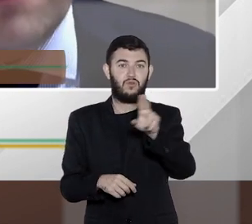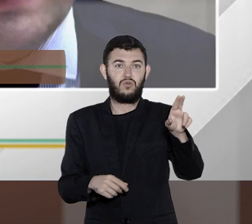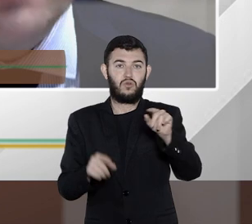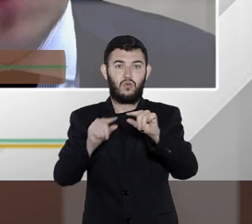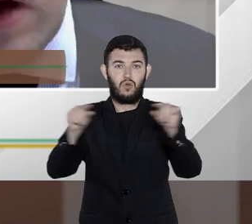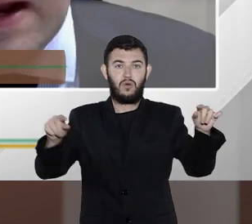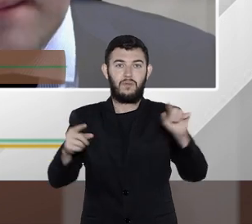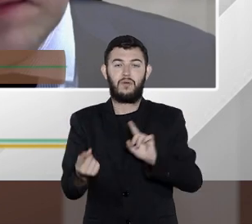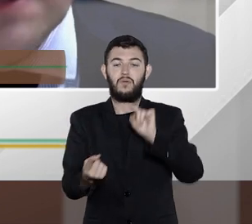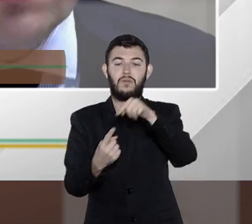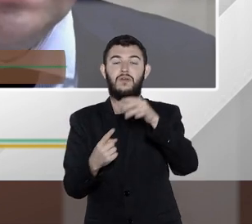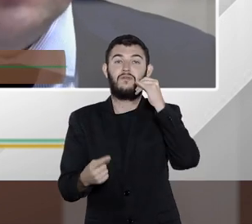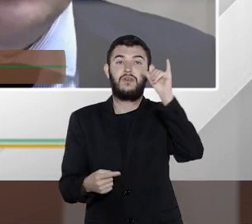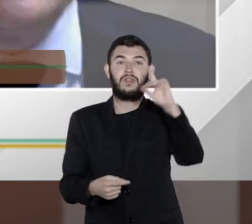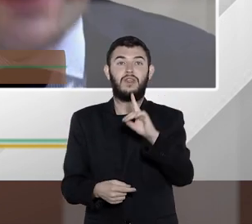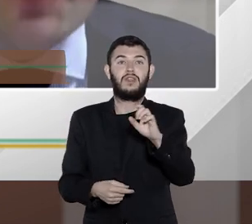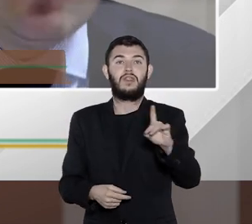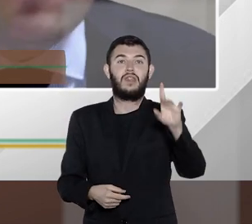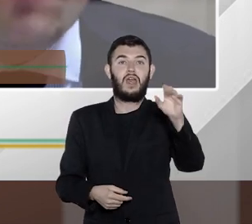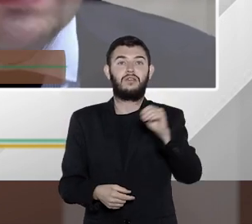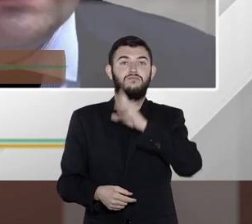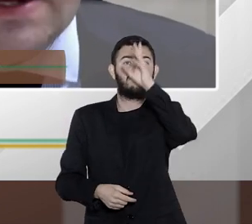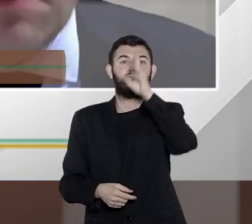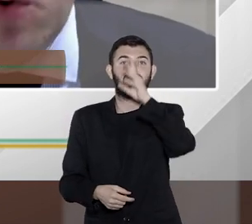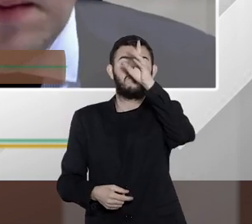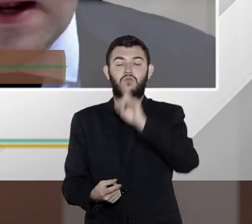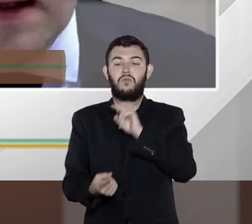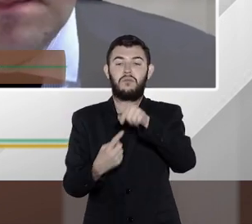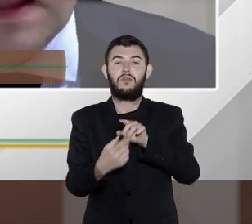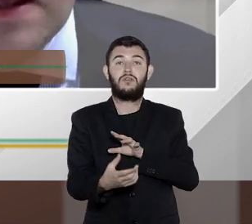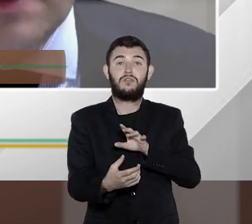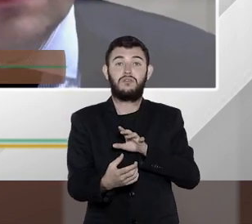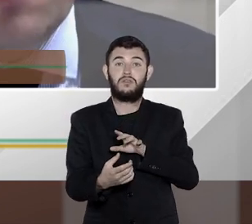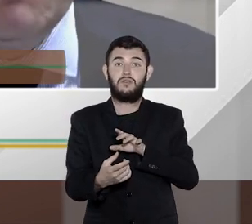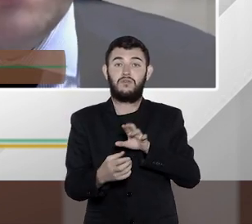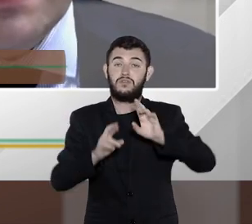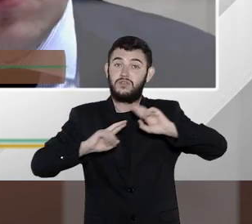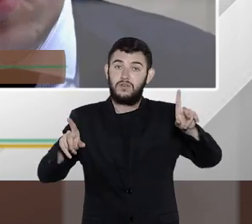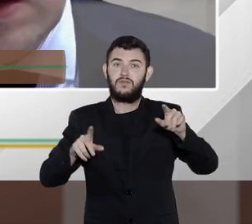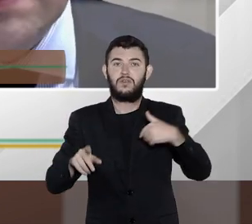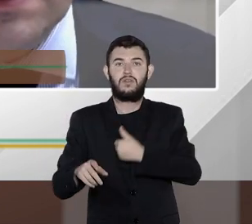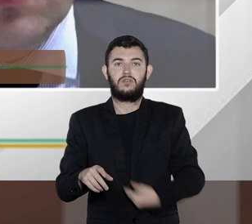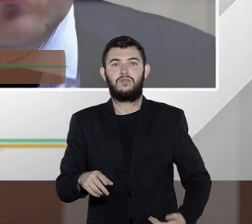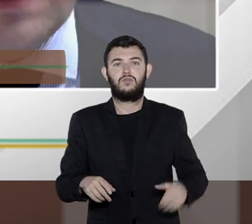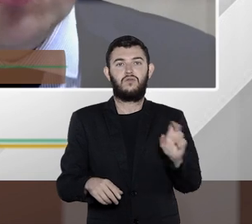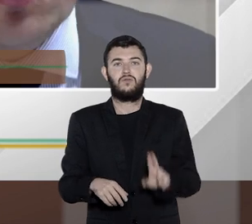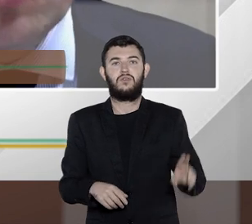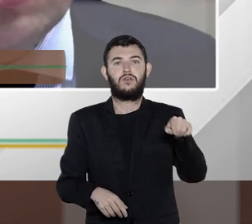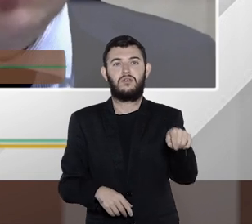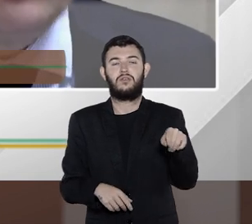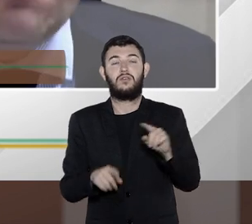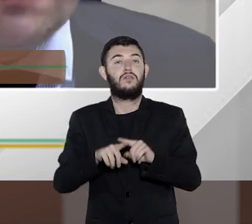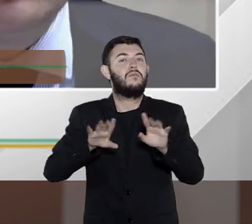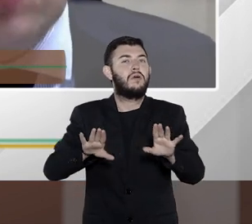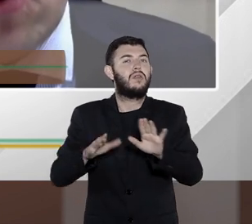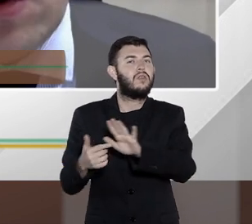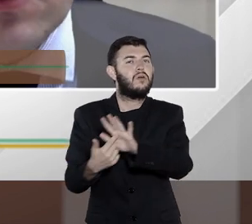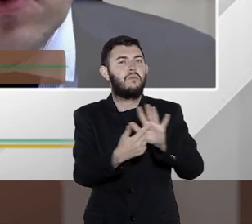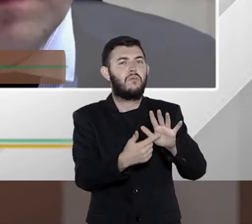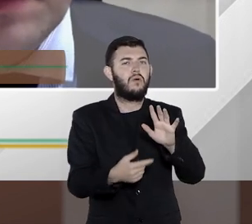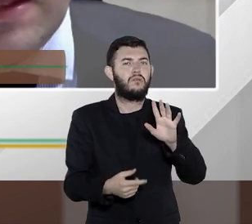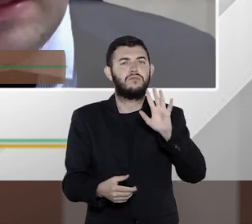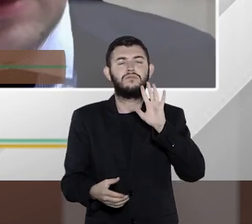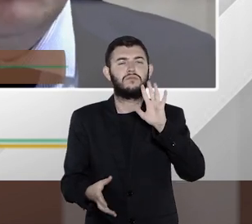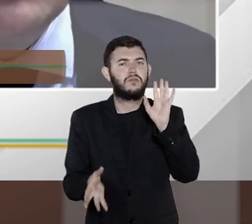de forma aleatória que não esteja ligado com a finalidade pública então a primeira coisa que eu vejo como direcionamento